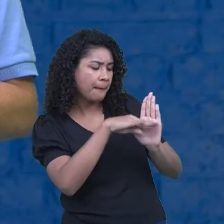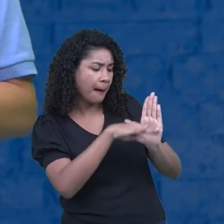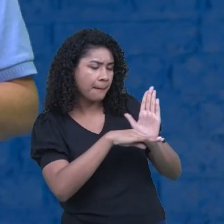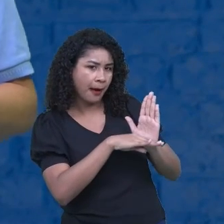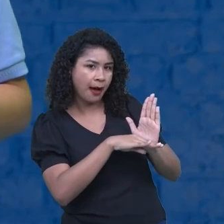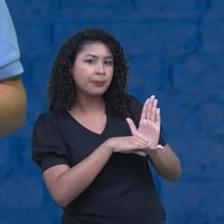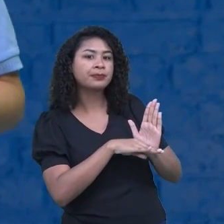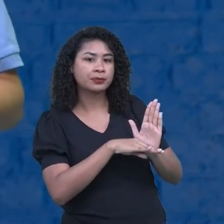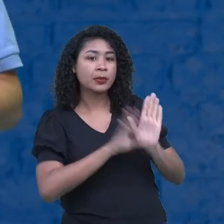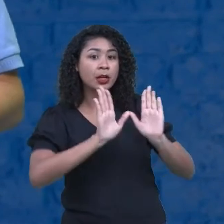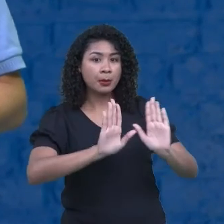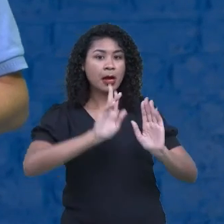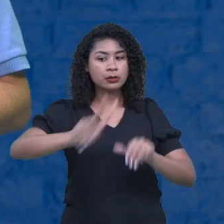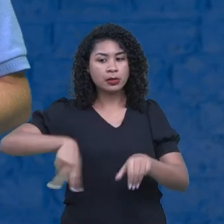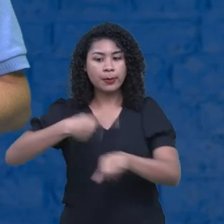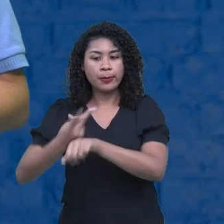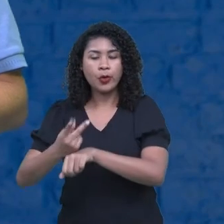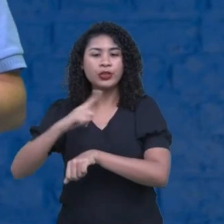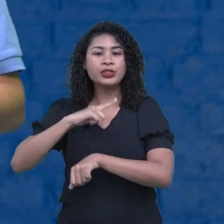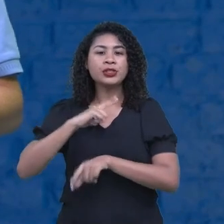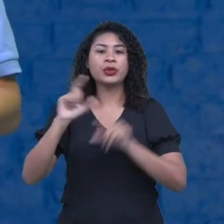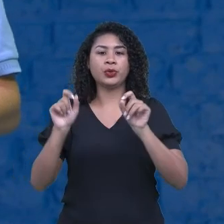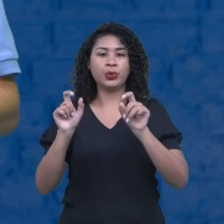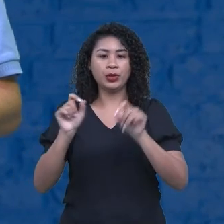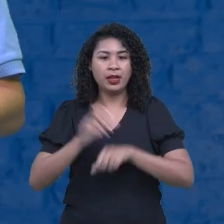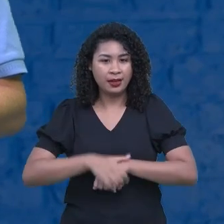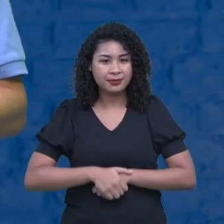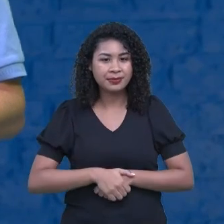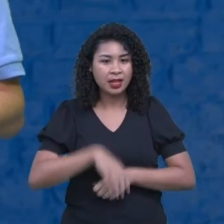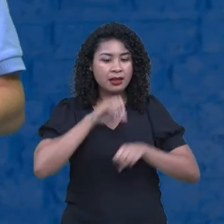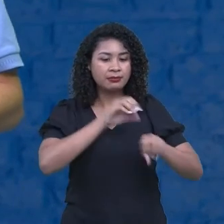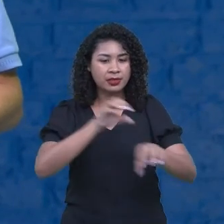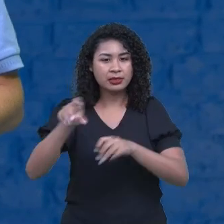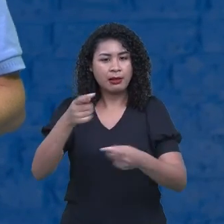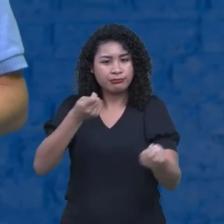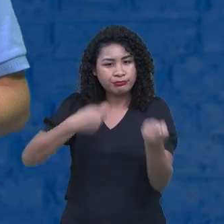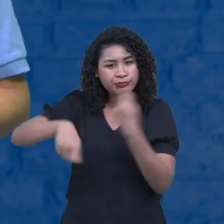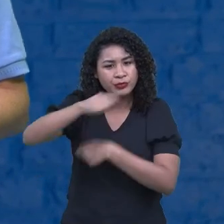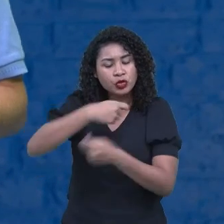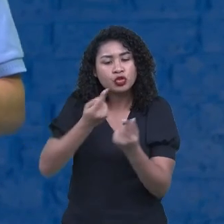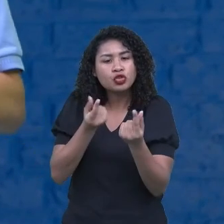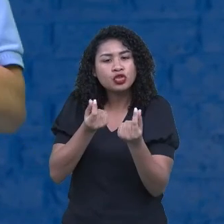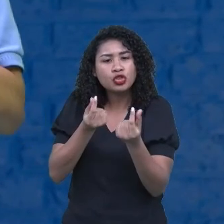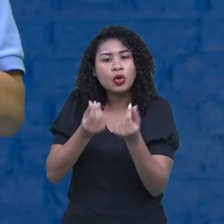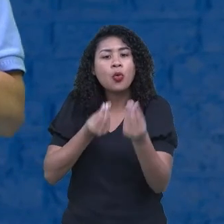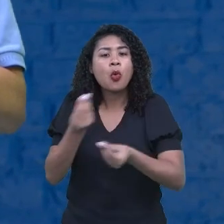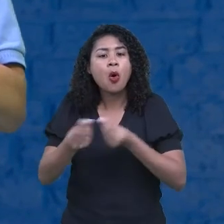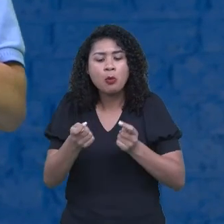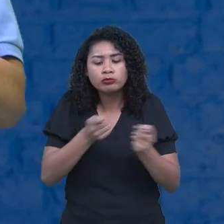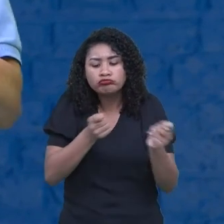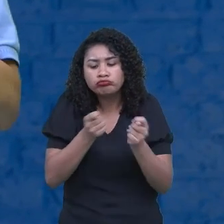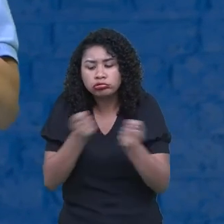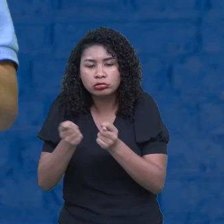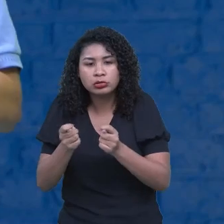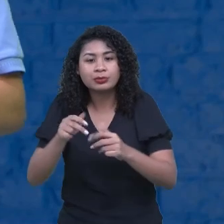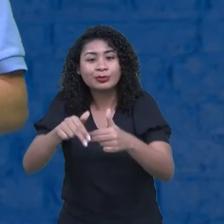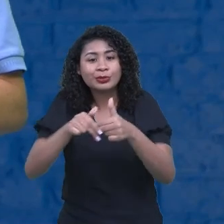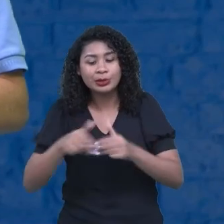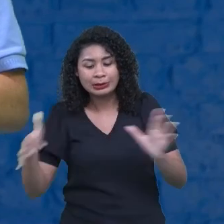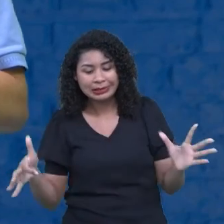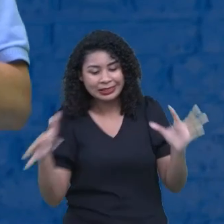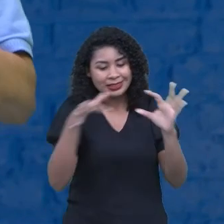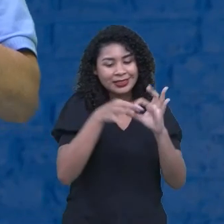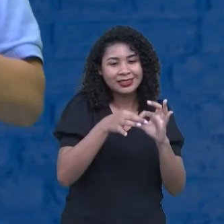ter o quê? Educação financeira. Também faz parte, está interligado. Nada se desconecta, tudo está